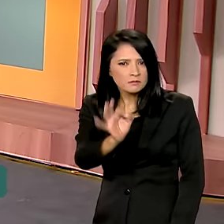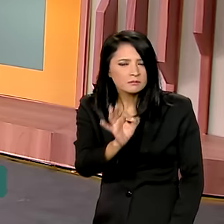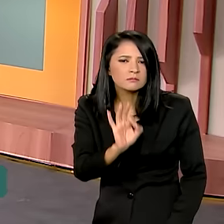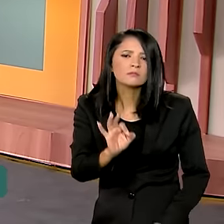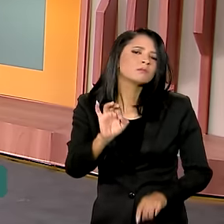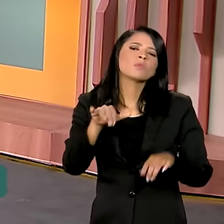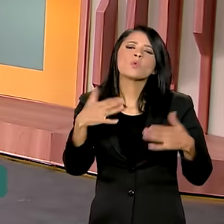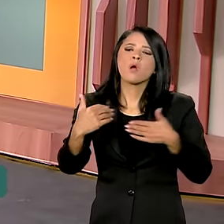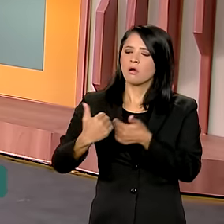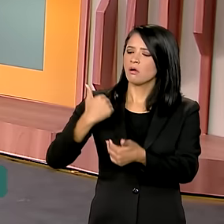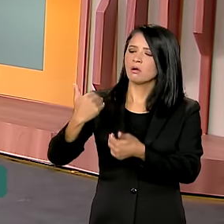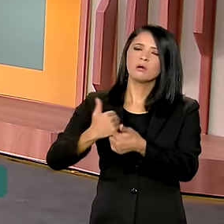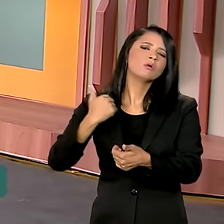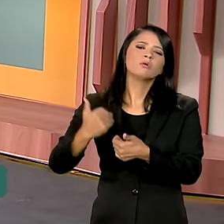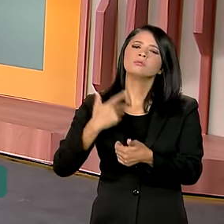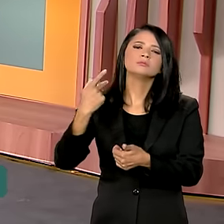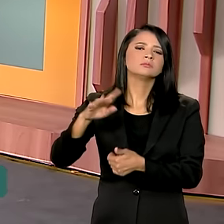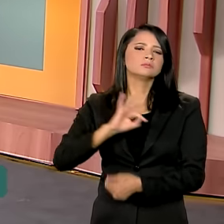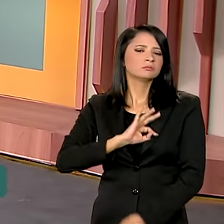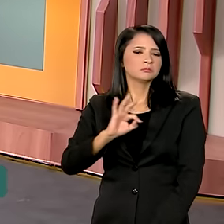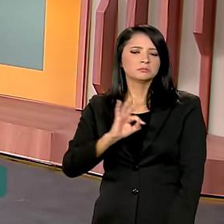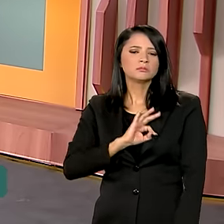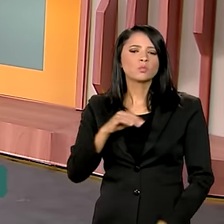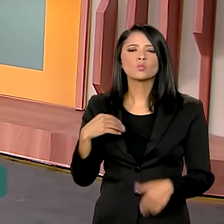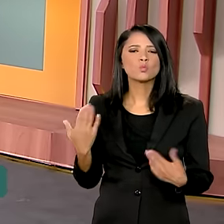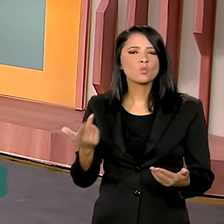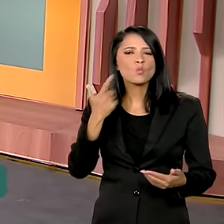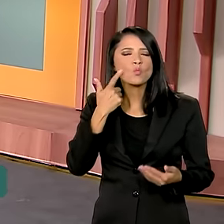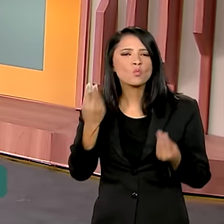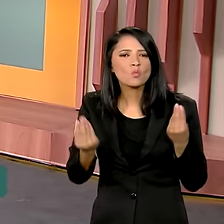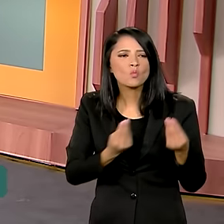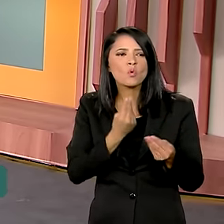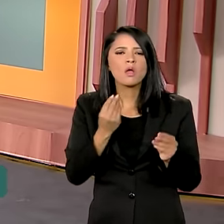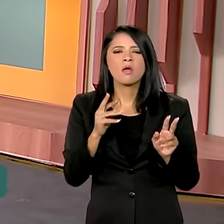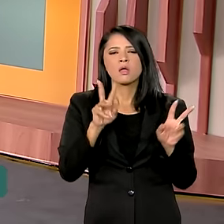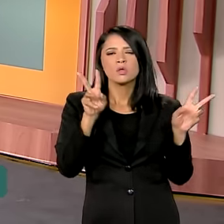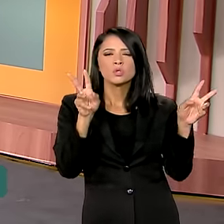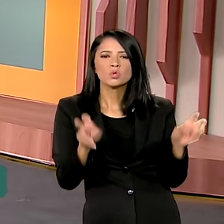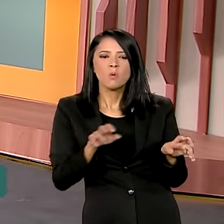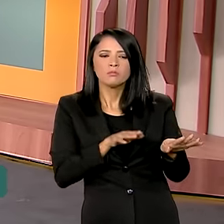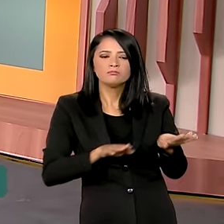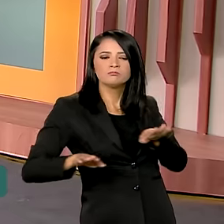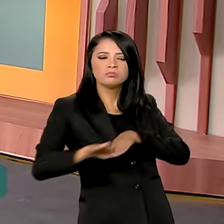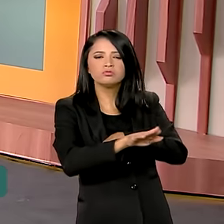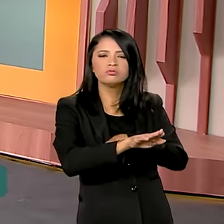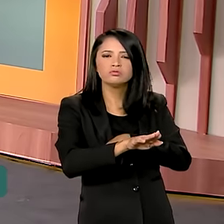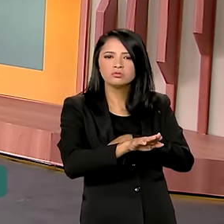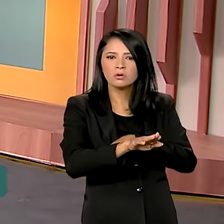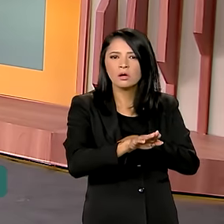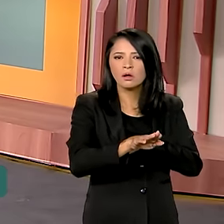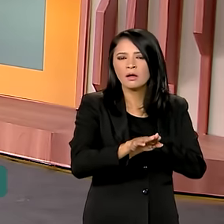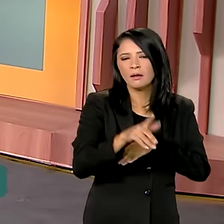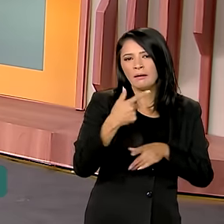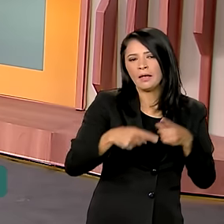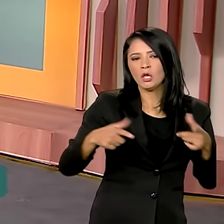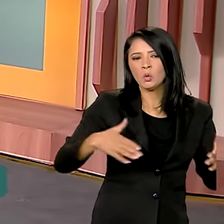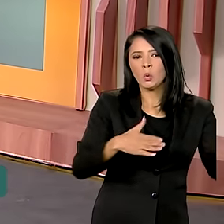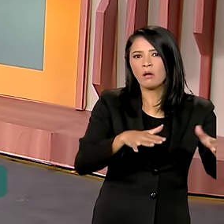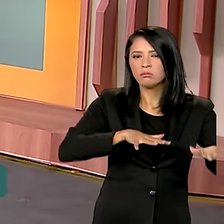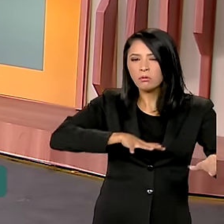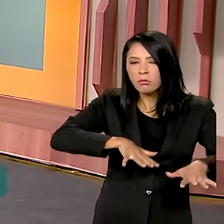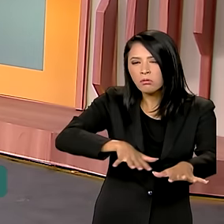né? Qual a orientação da Polícia Rodoviária Federal em relação à ultrapassagem em rodovias muito